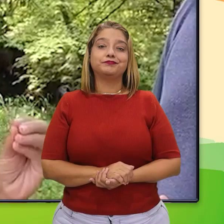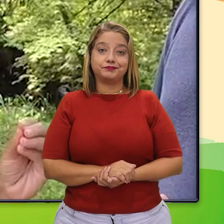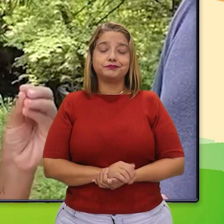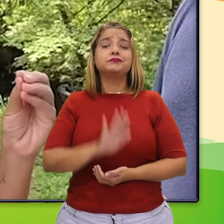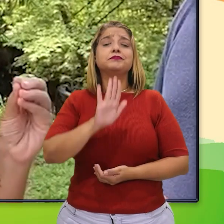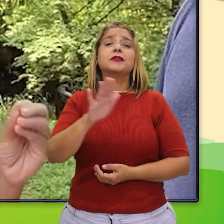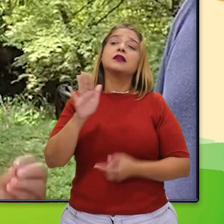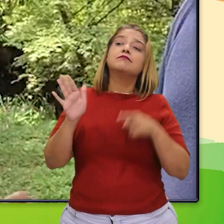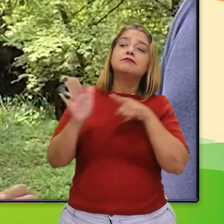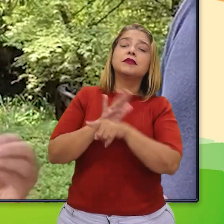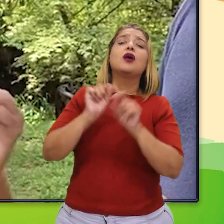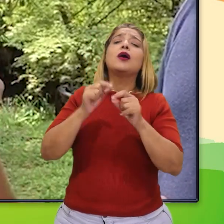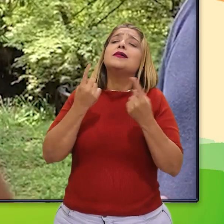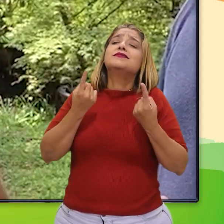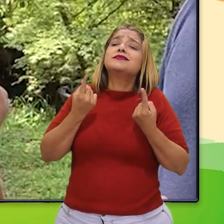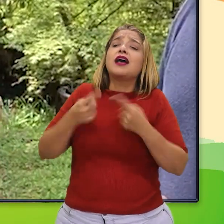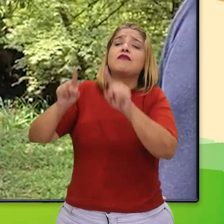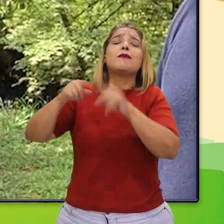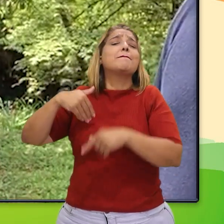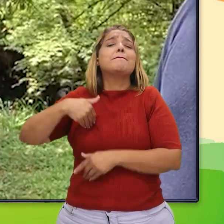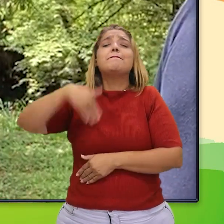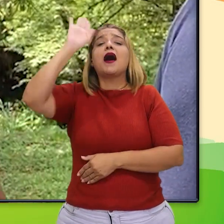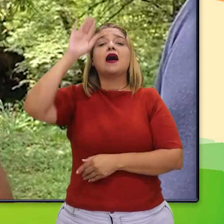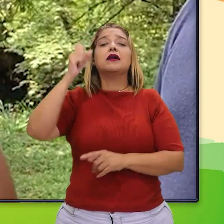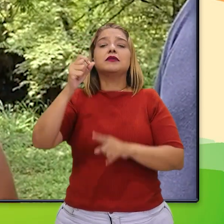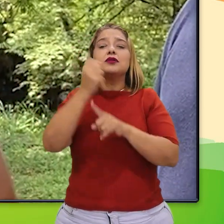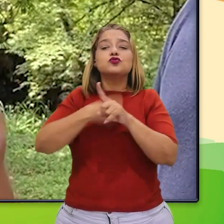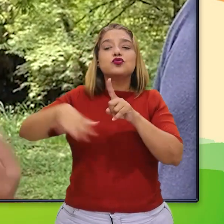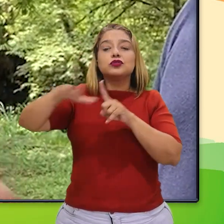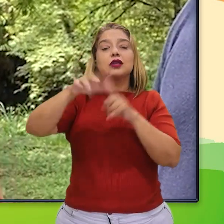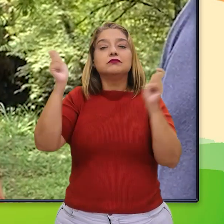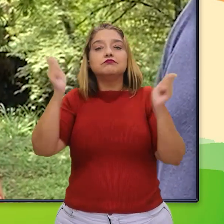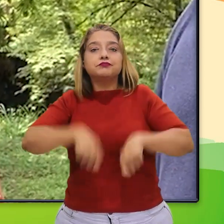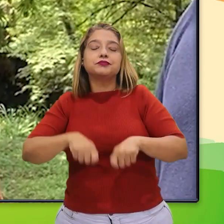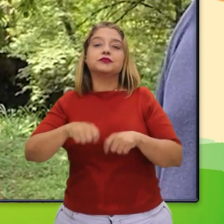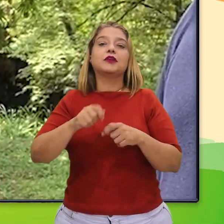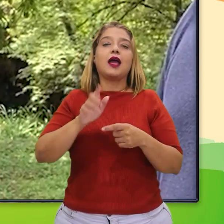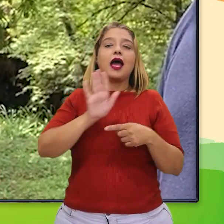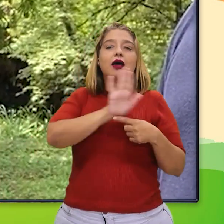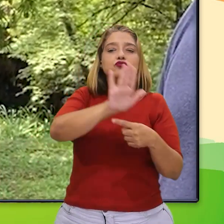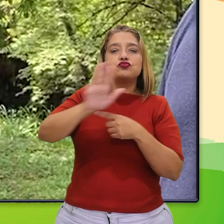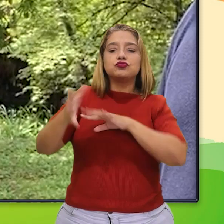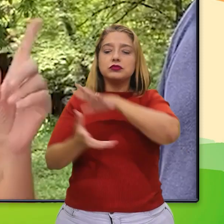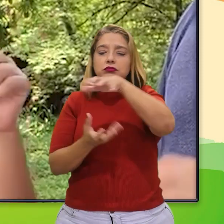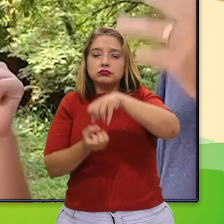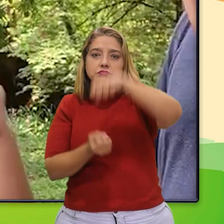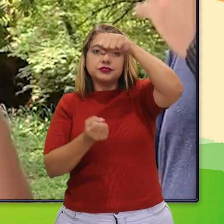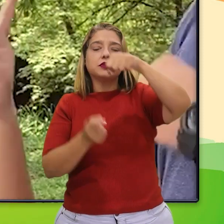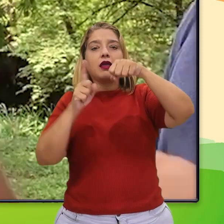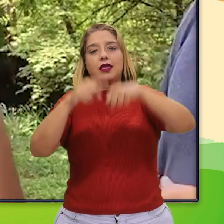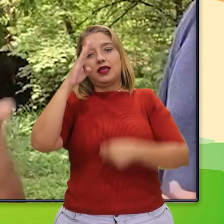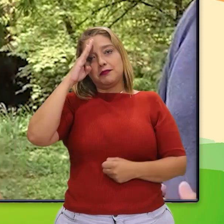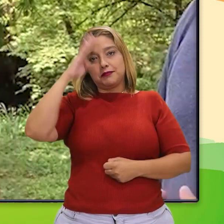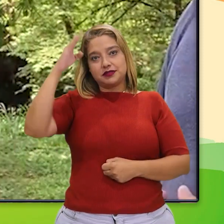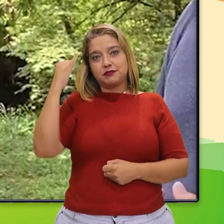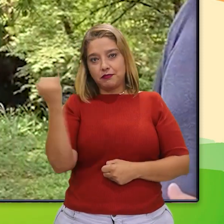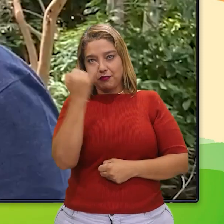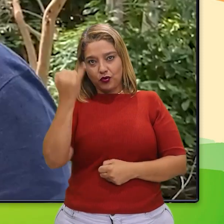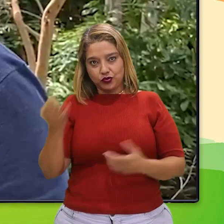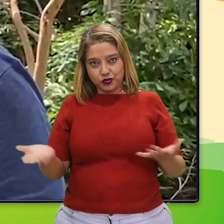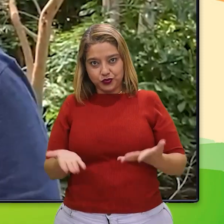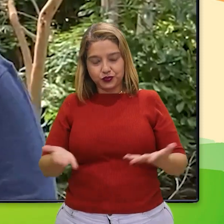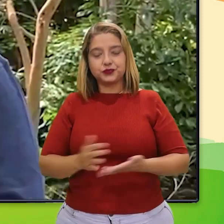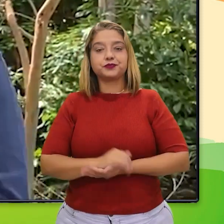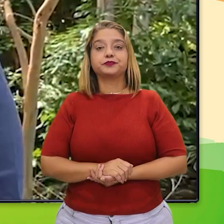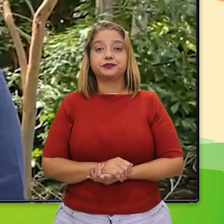quais os maiores desafios realmente para a gente ter uma sociedade que prima por essa sustentabilidade que você está falando, que nós estamos falando aqui?